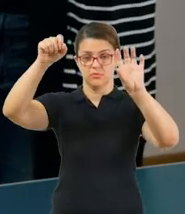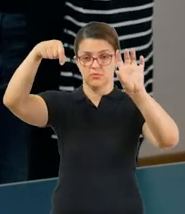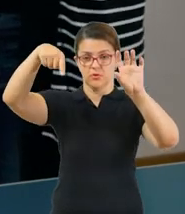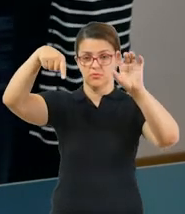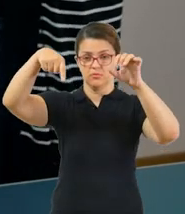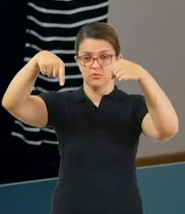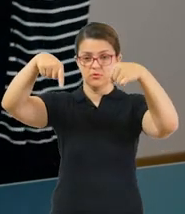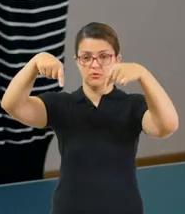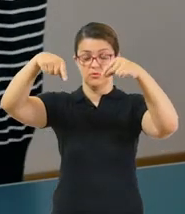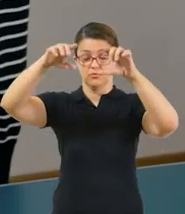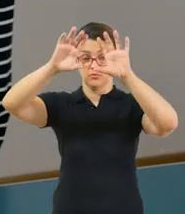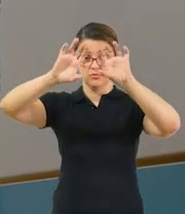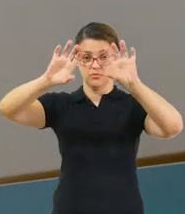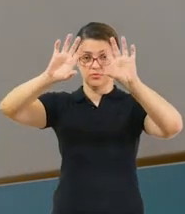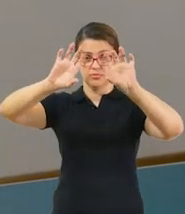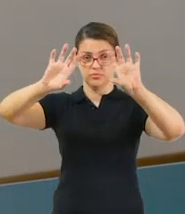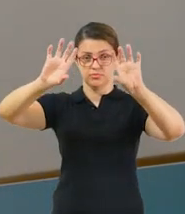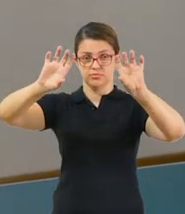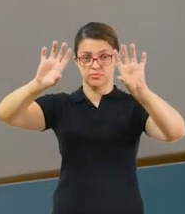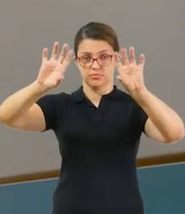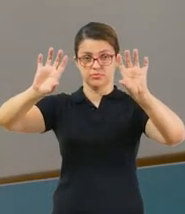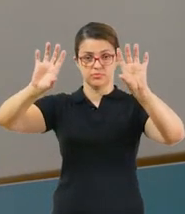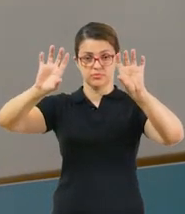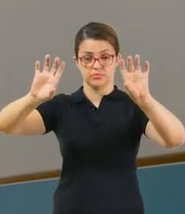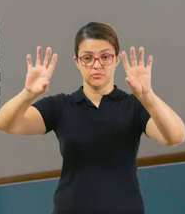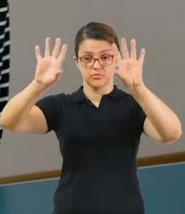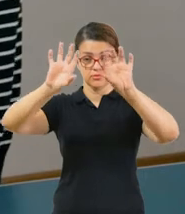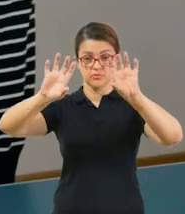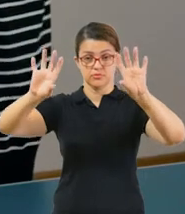para o estado líquido, formando as nuvens.